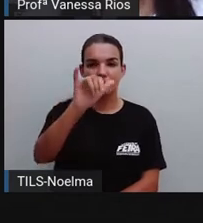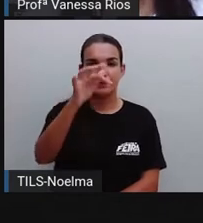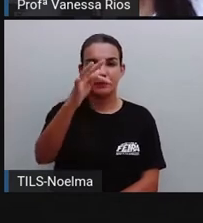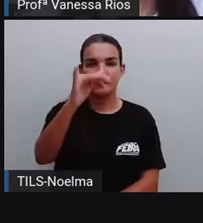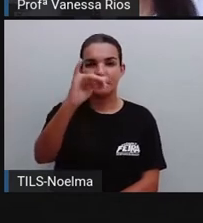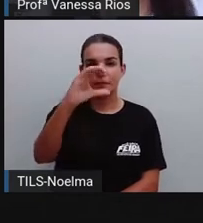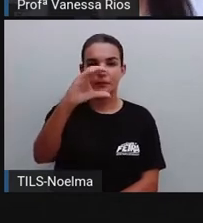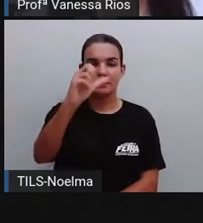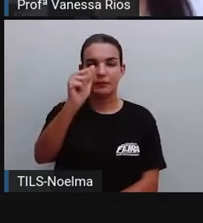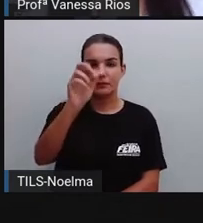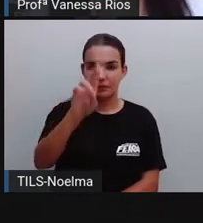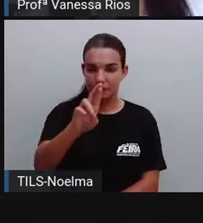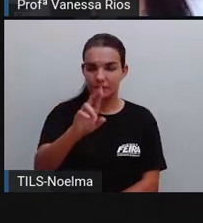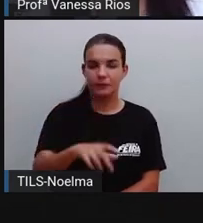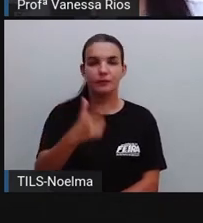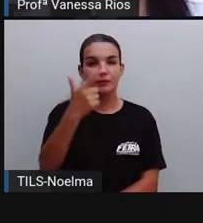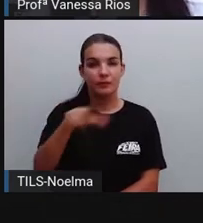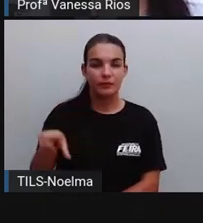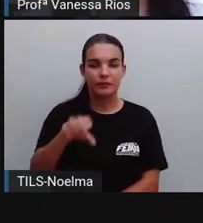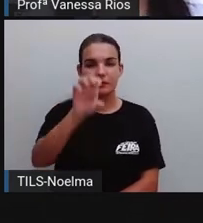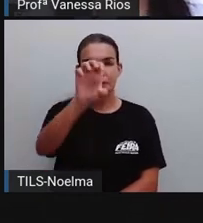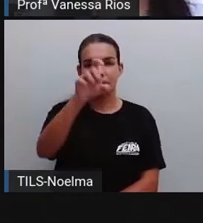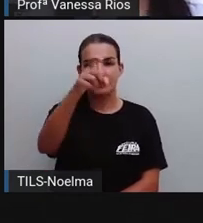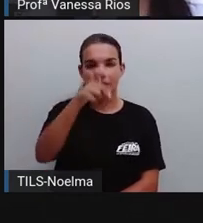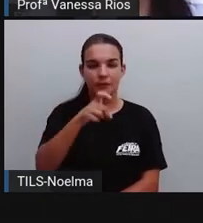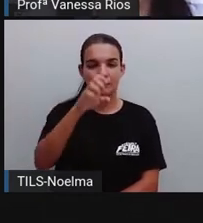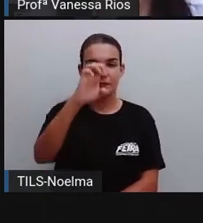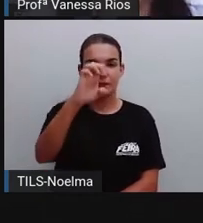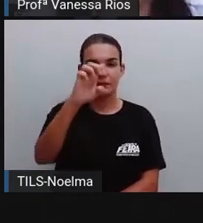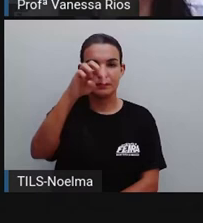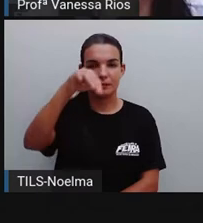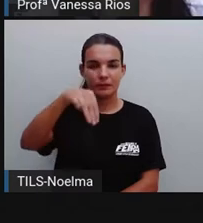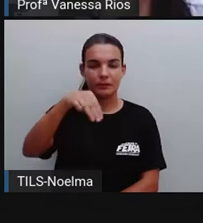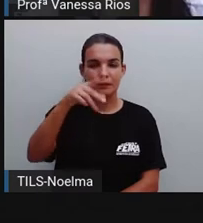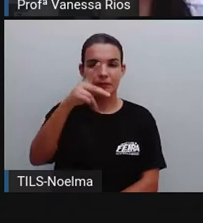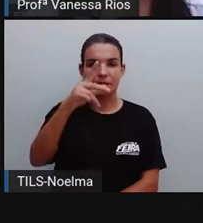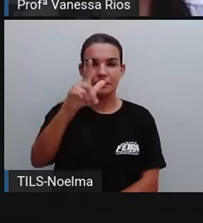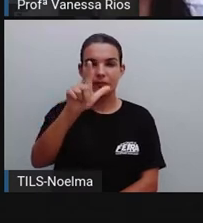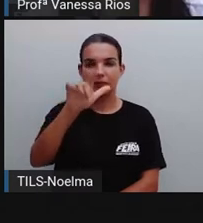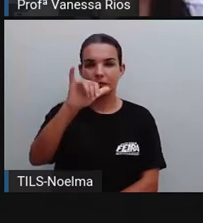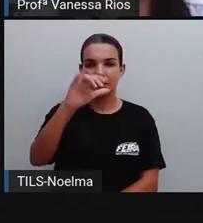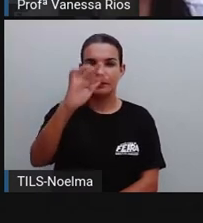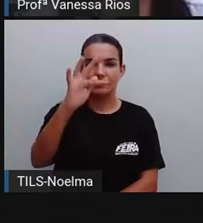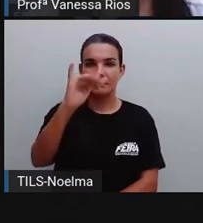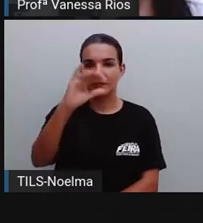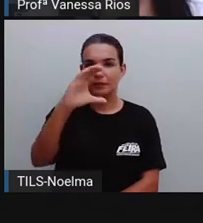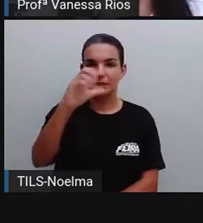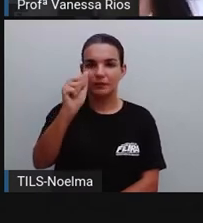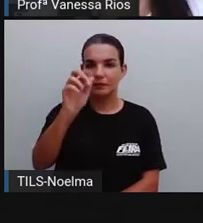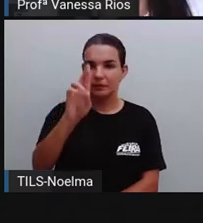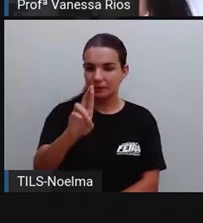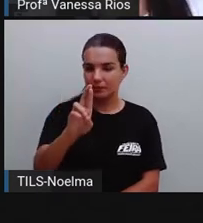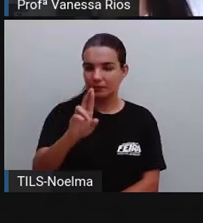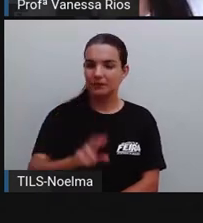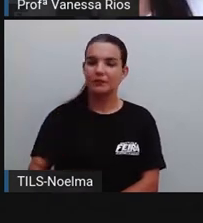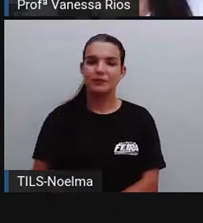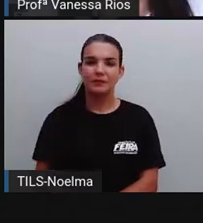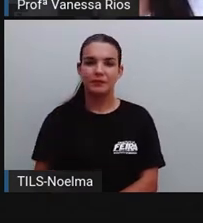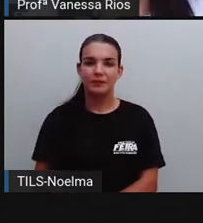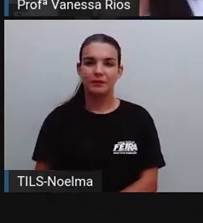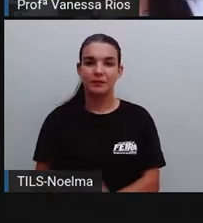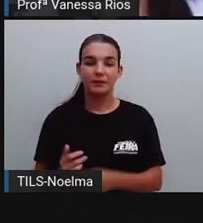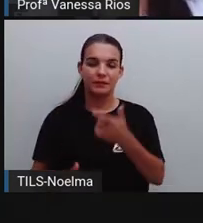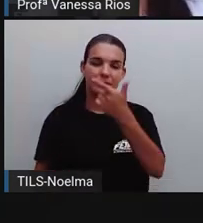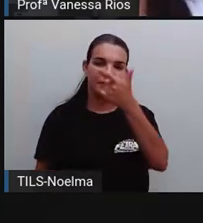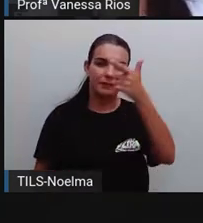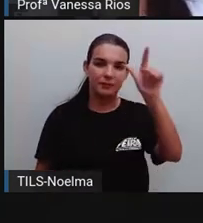Vou repetir. Exemplificar. Escreveram? Pronto. Tem